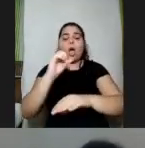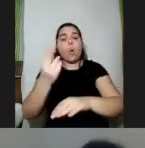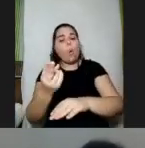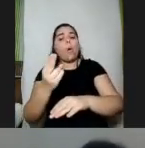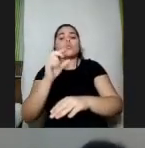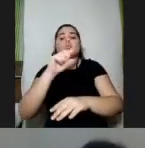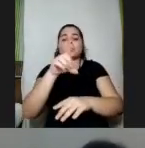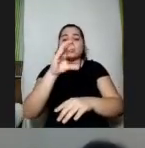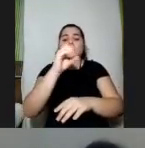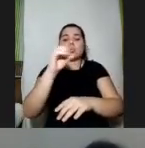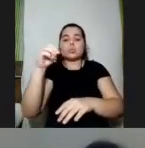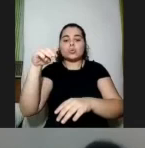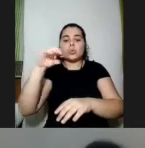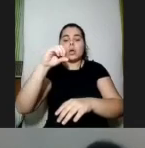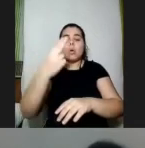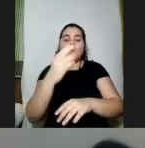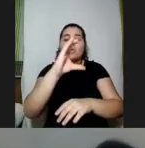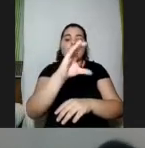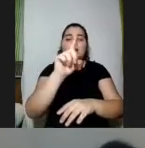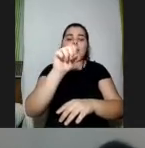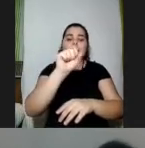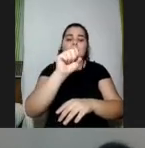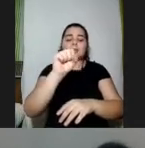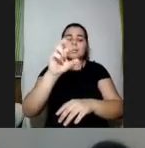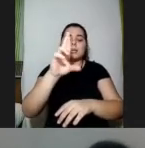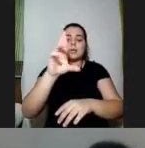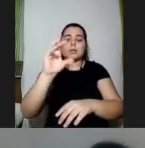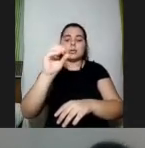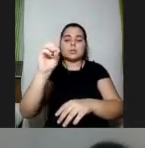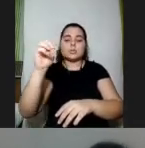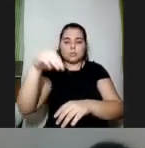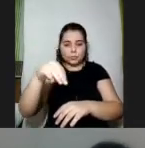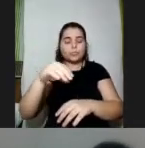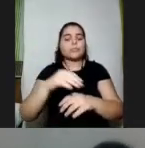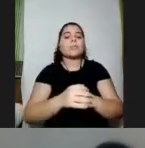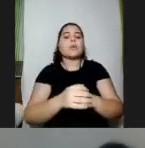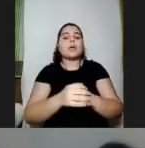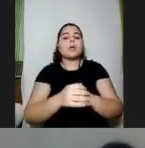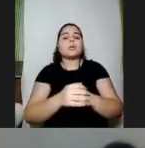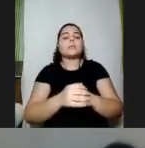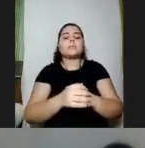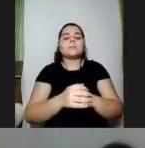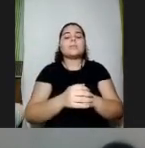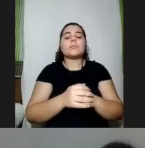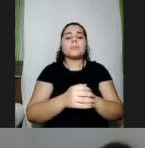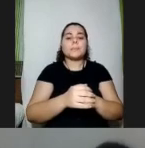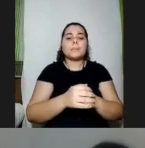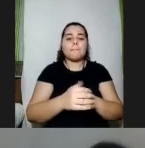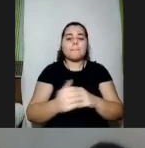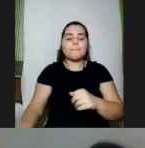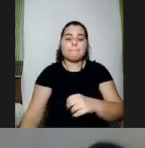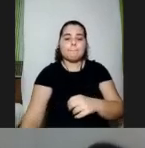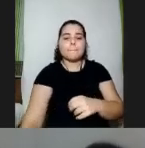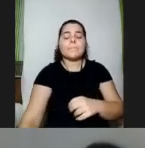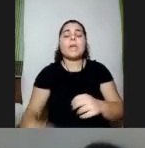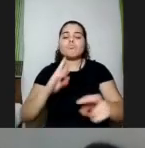pode entrar em contato com a gente se for acessar o Zoom pode entrar em contato pelo próprio Classroom que eu fico online respondendo as